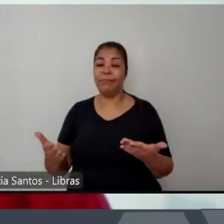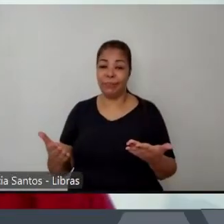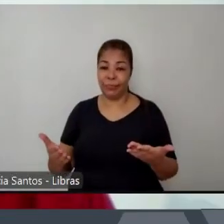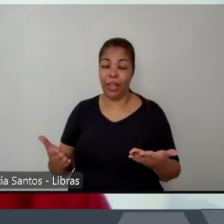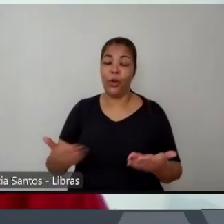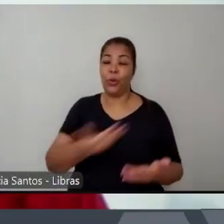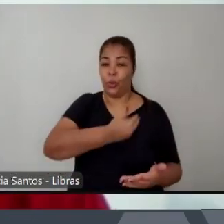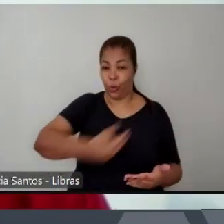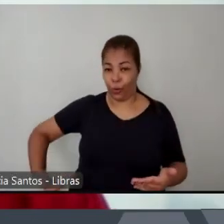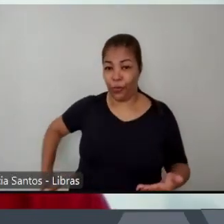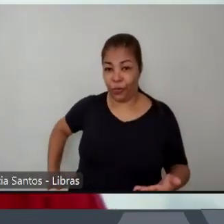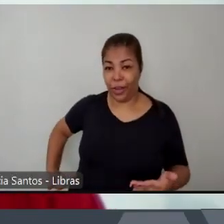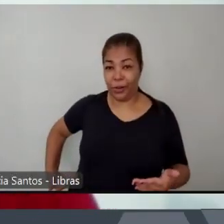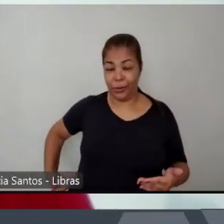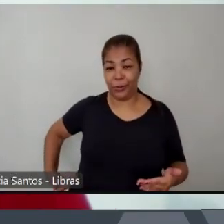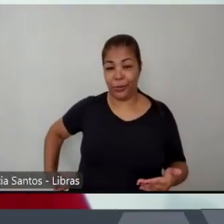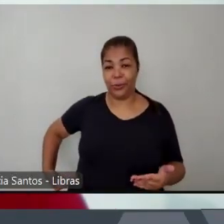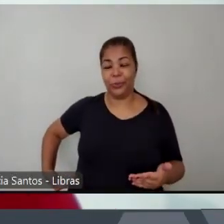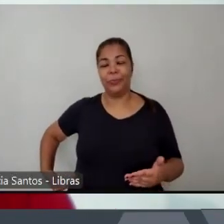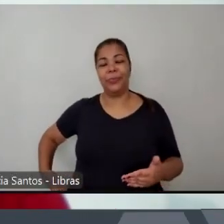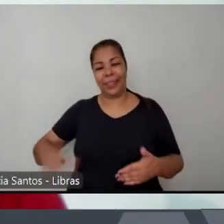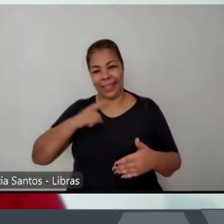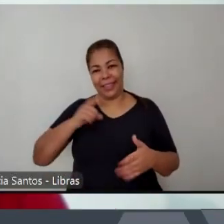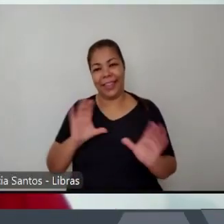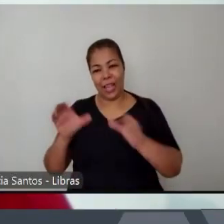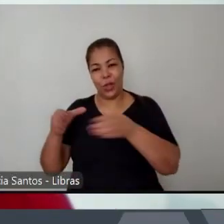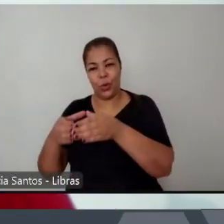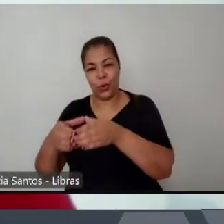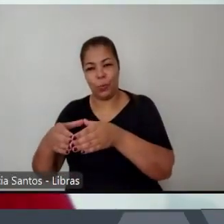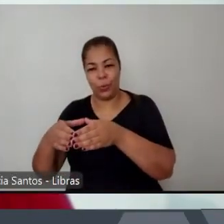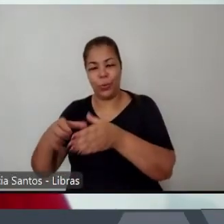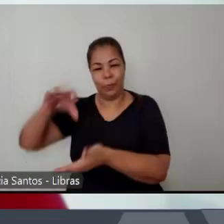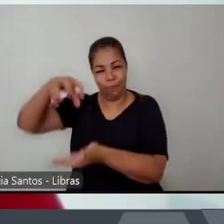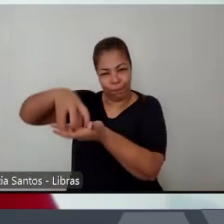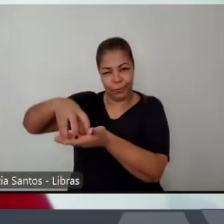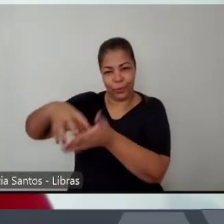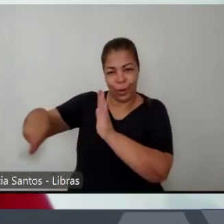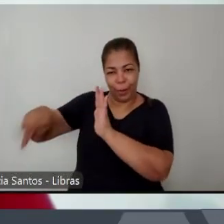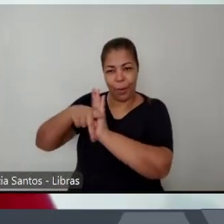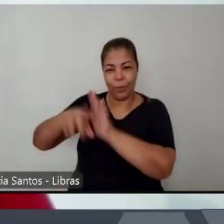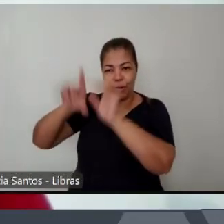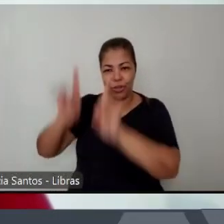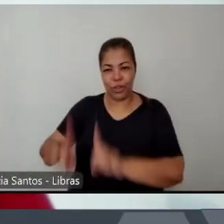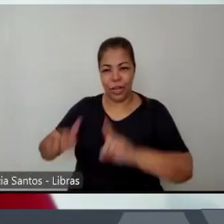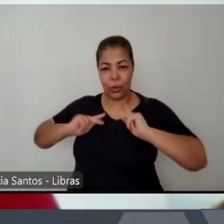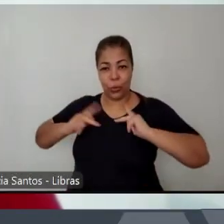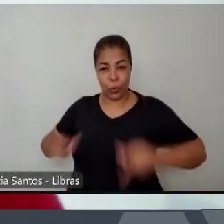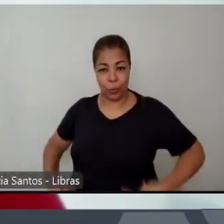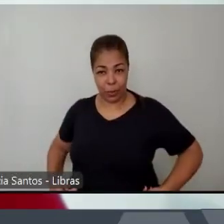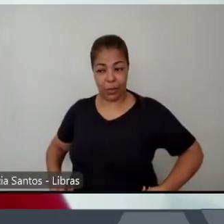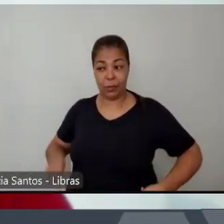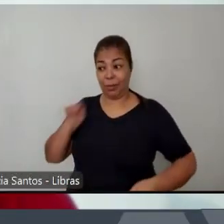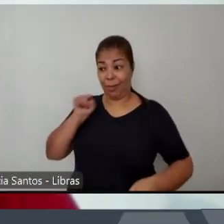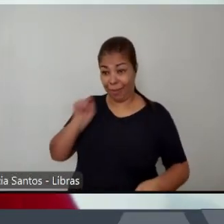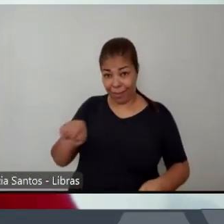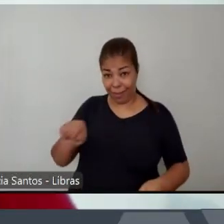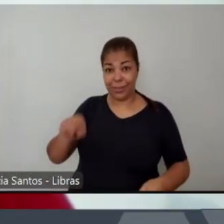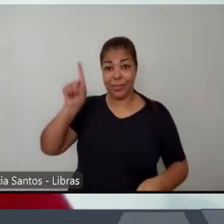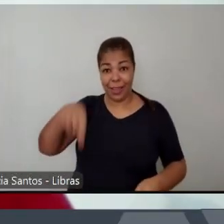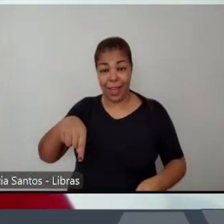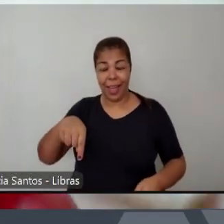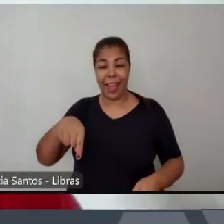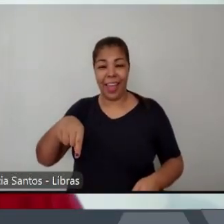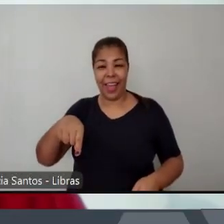os direitos humanos e essa palavra como eu disse tão estigmatizada vai ser o mote para que os presos se